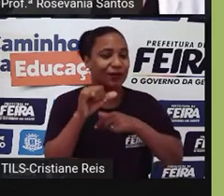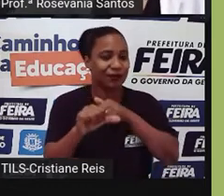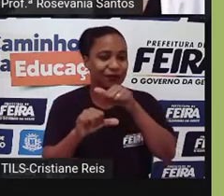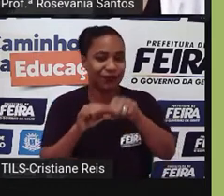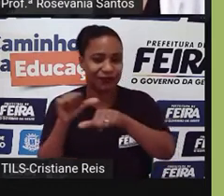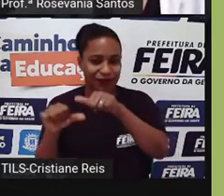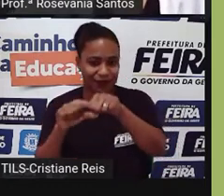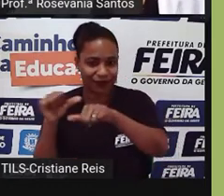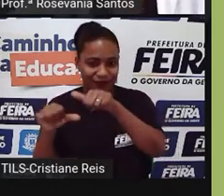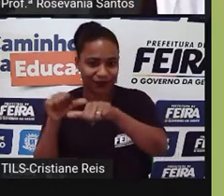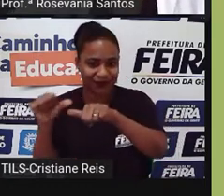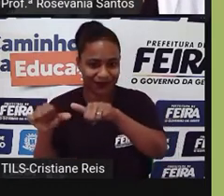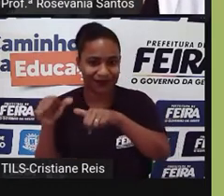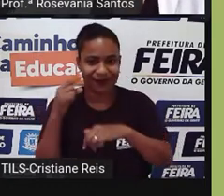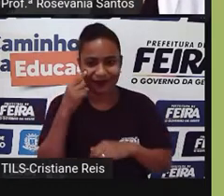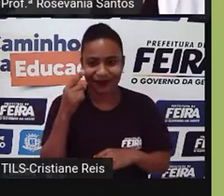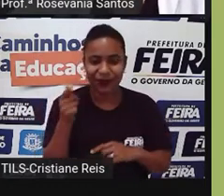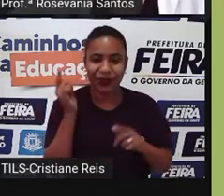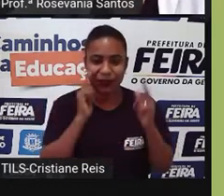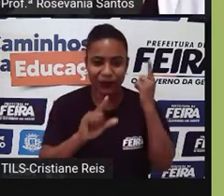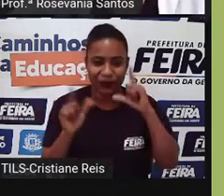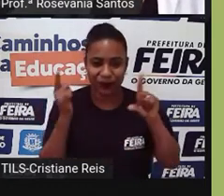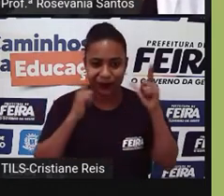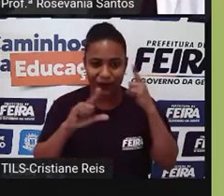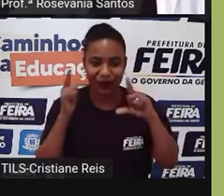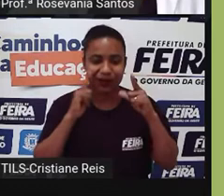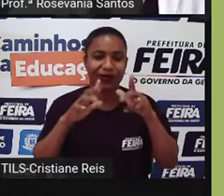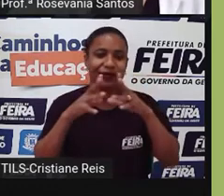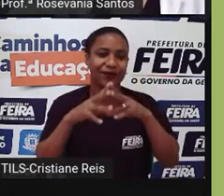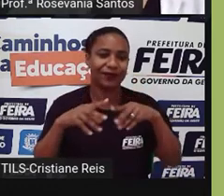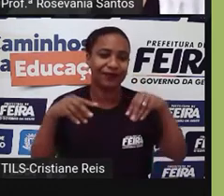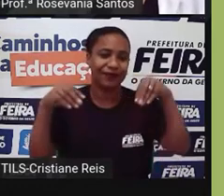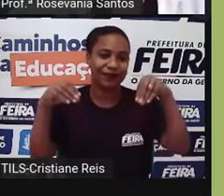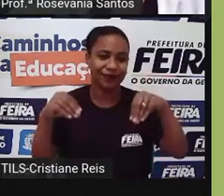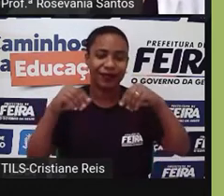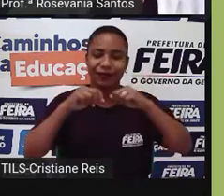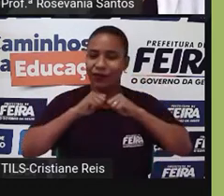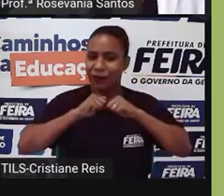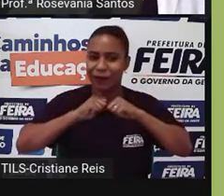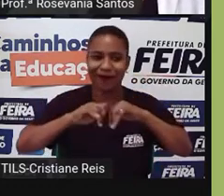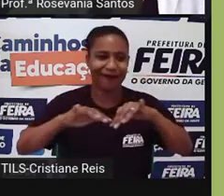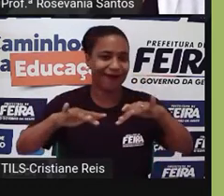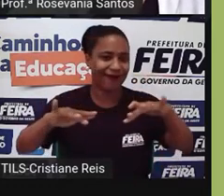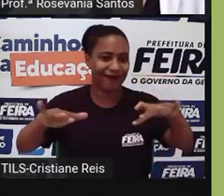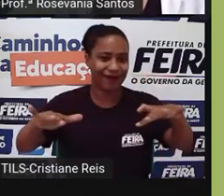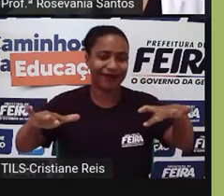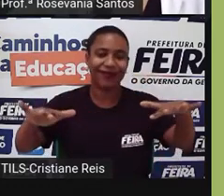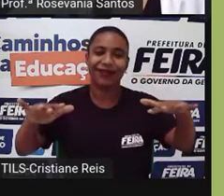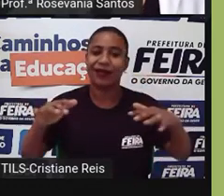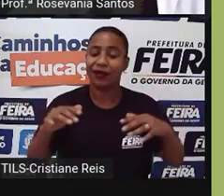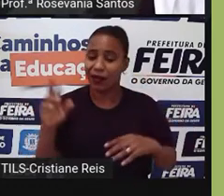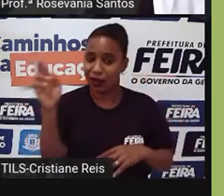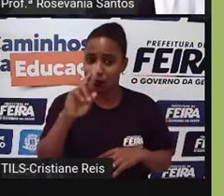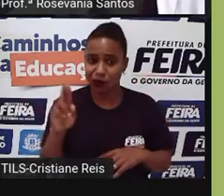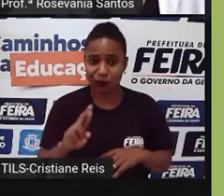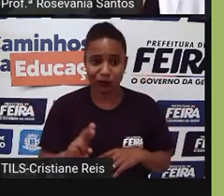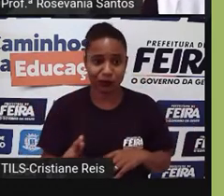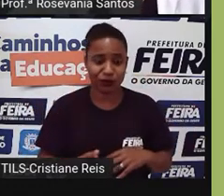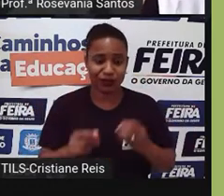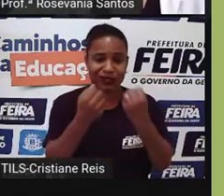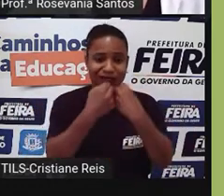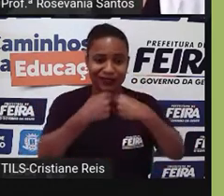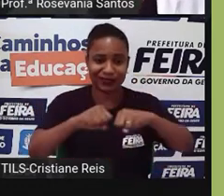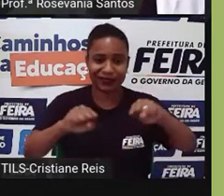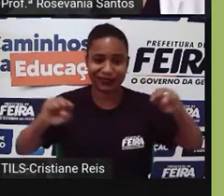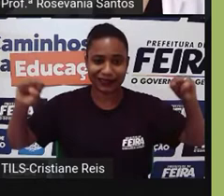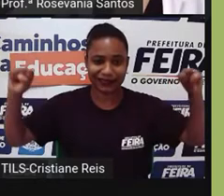foi, né, conquistando esses territórios, ela foi se expandindo e conseguiu manter essa liderança,